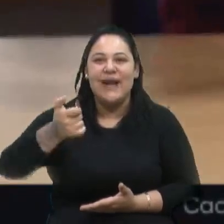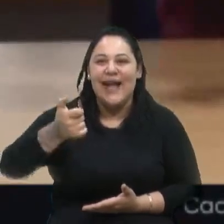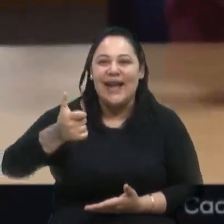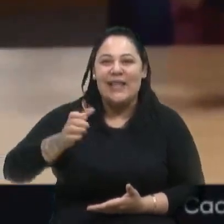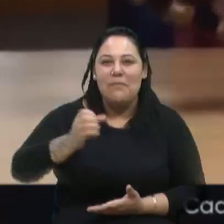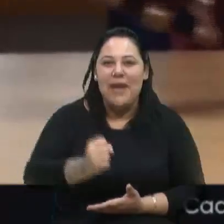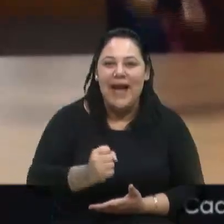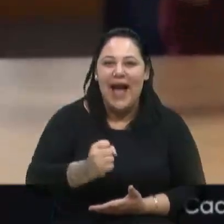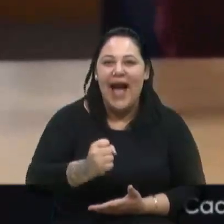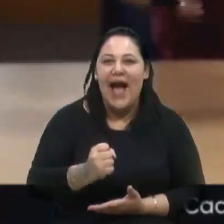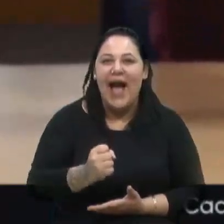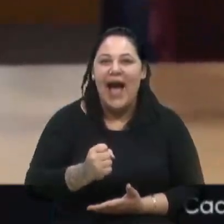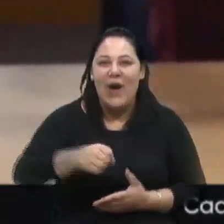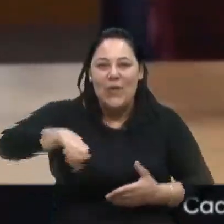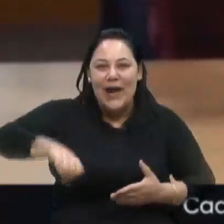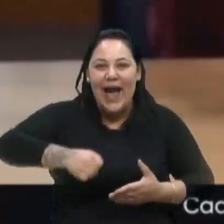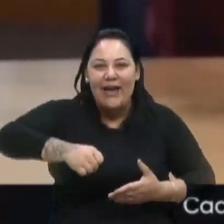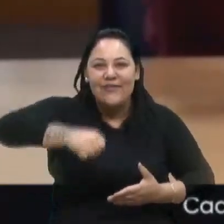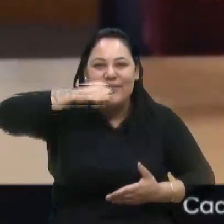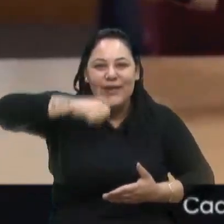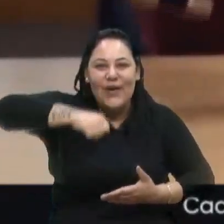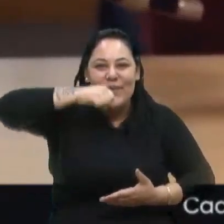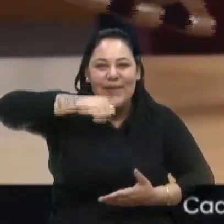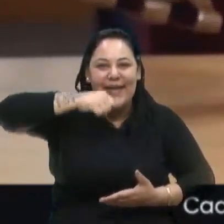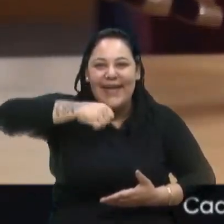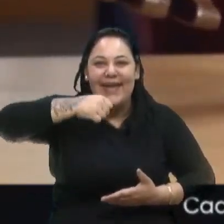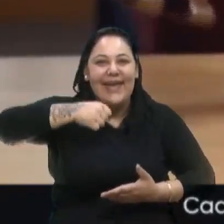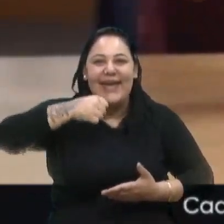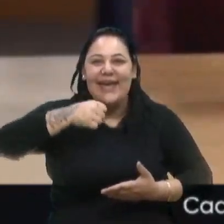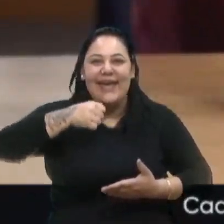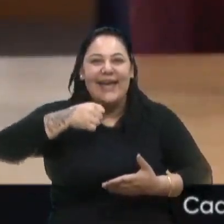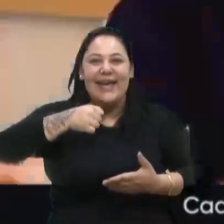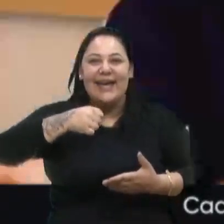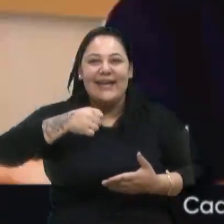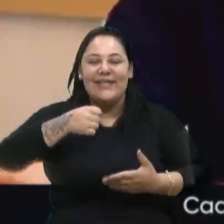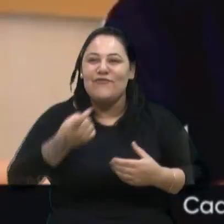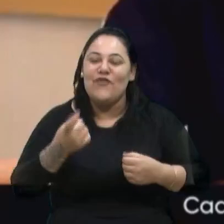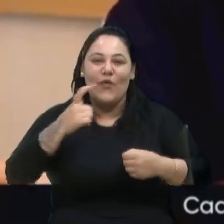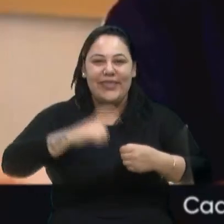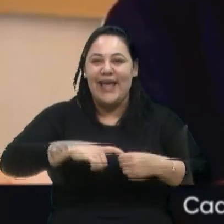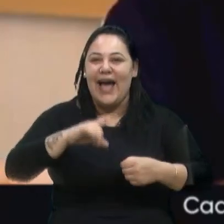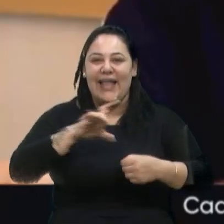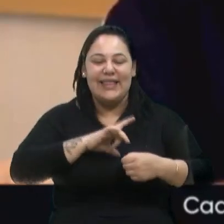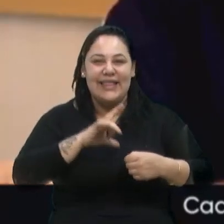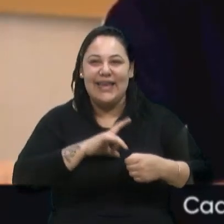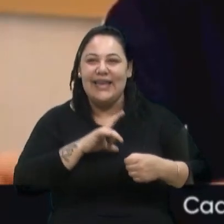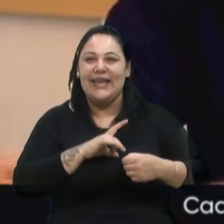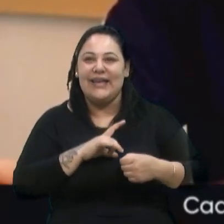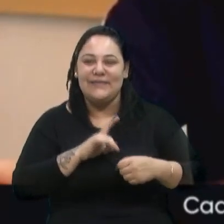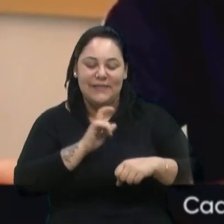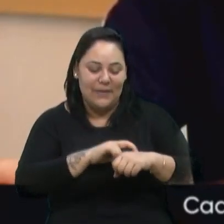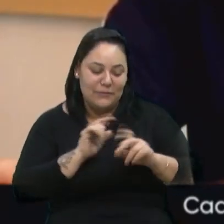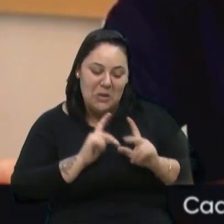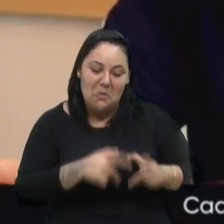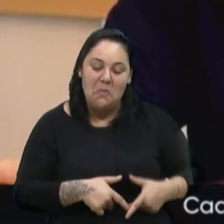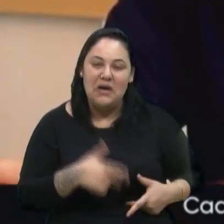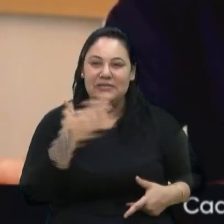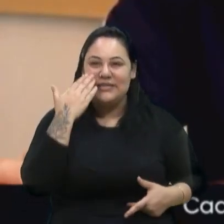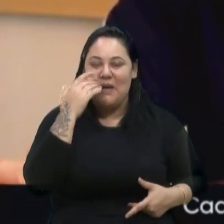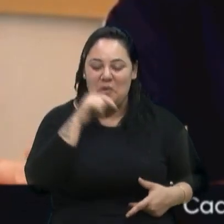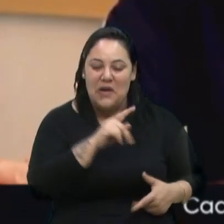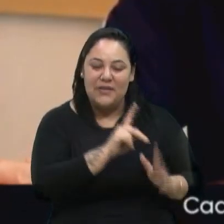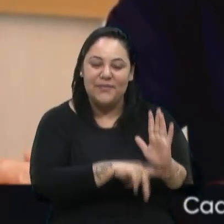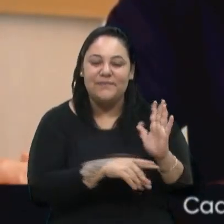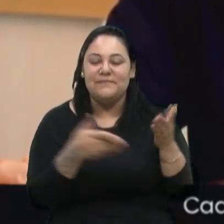uma xícara, pegar um garfo, uma faca, enfim, voltar à plenitude de um ser humano. Com este projeto